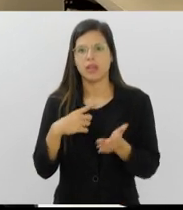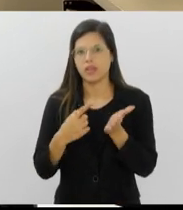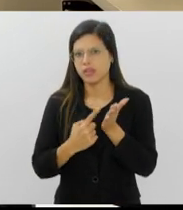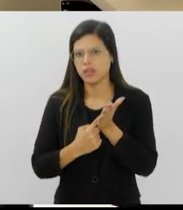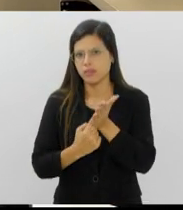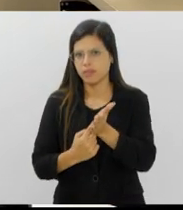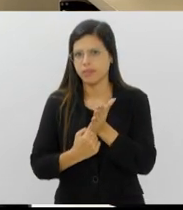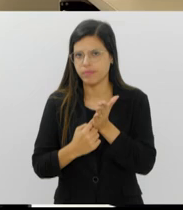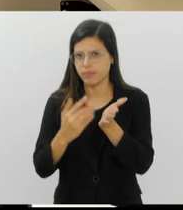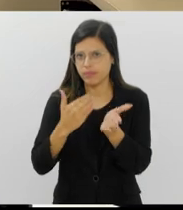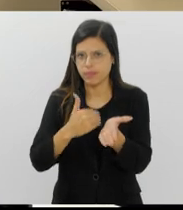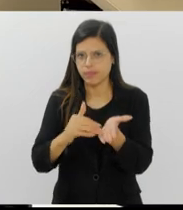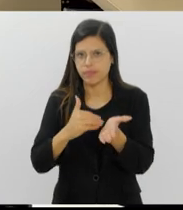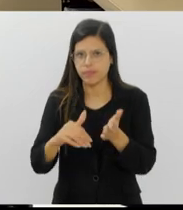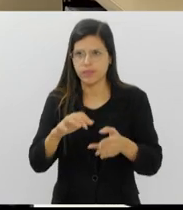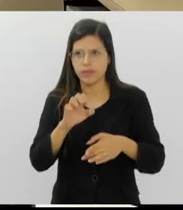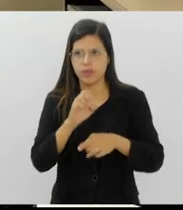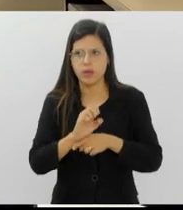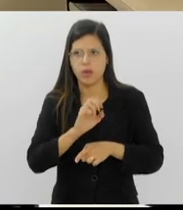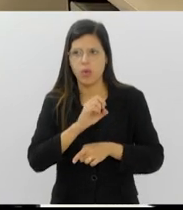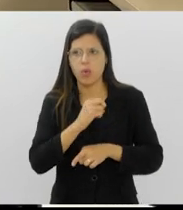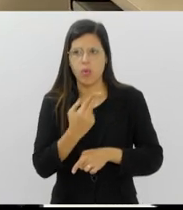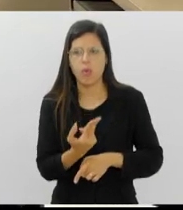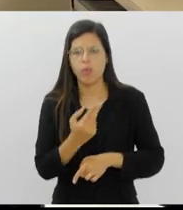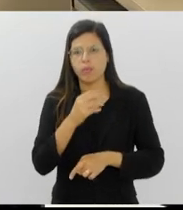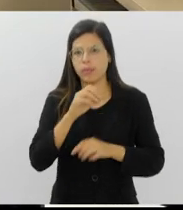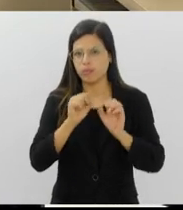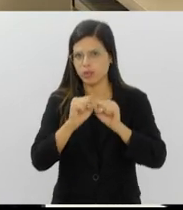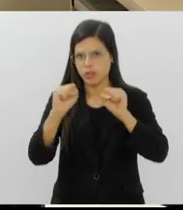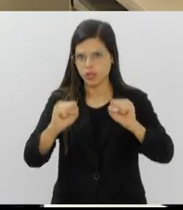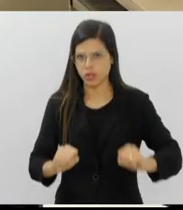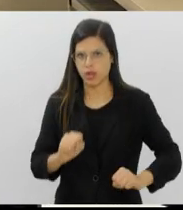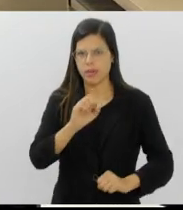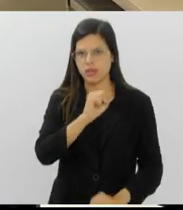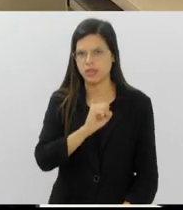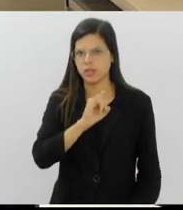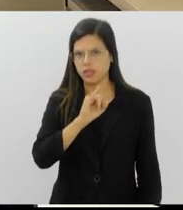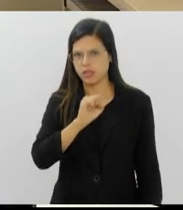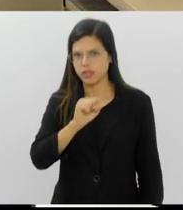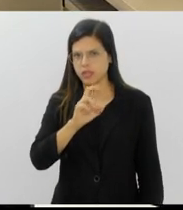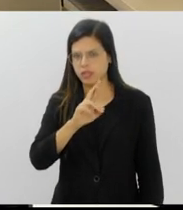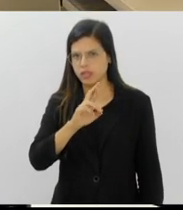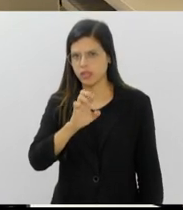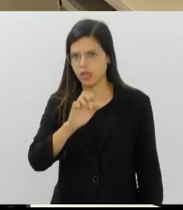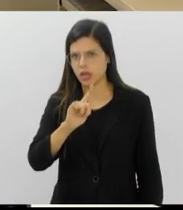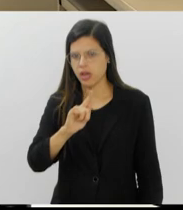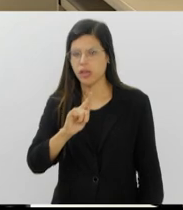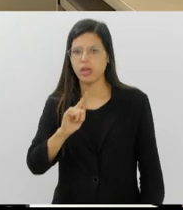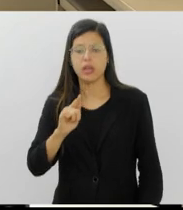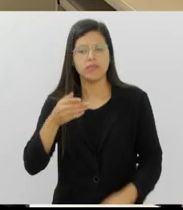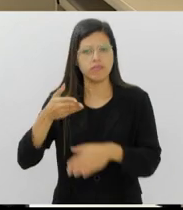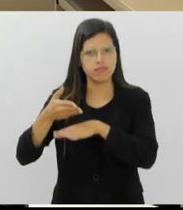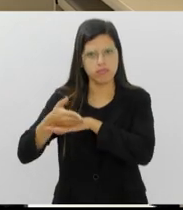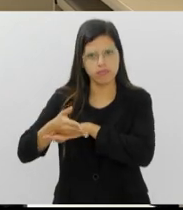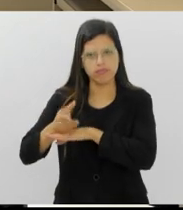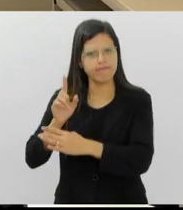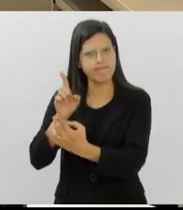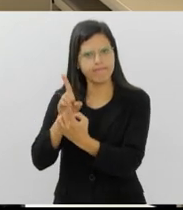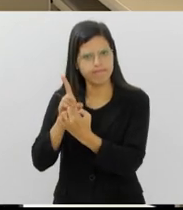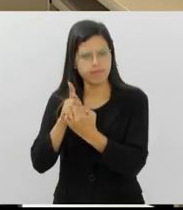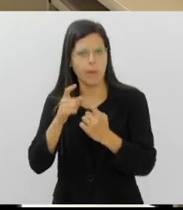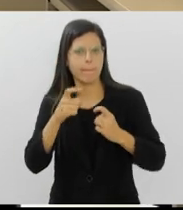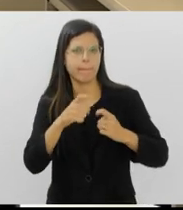ou pela Secretaria Estadual ou pelo CISREG. E eles vêm para a consulta médica, que realiza todo o